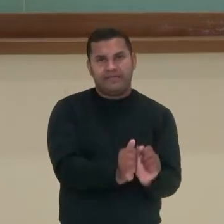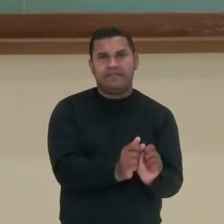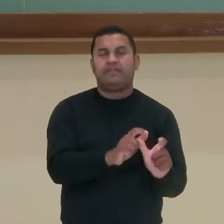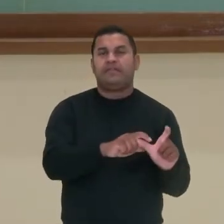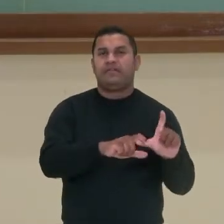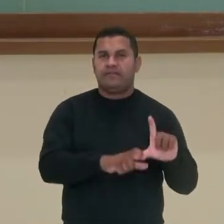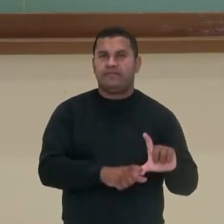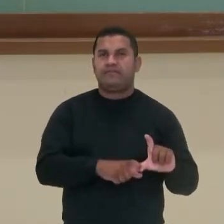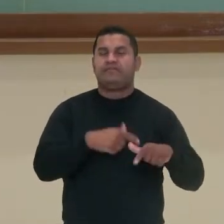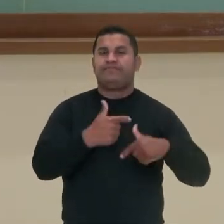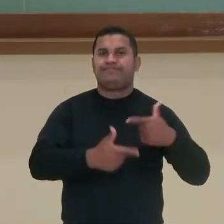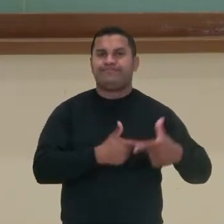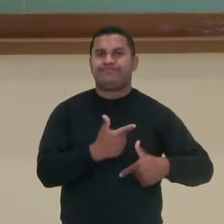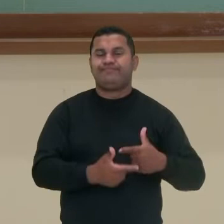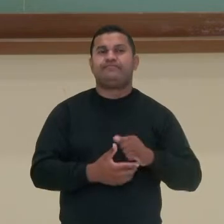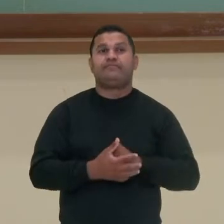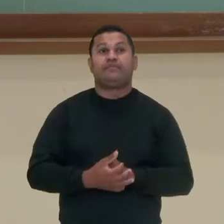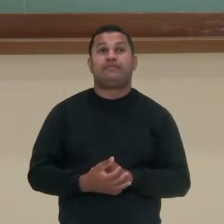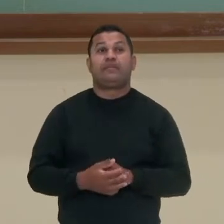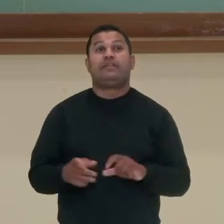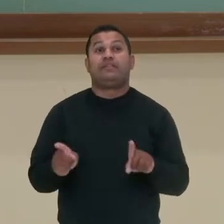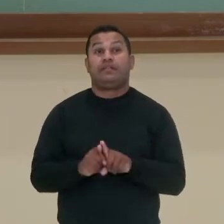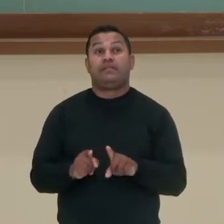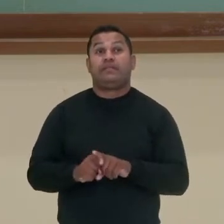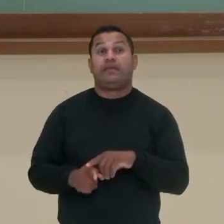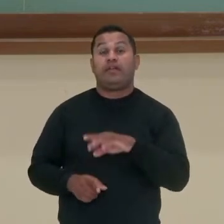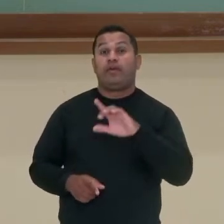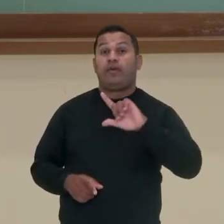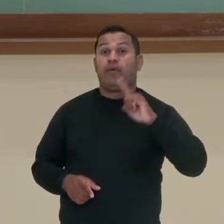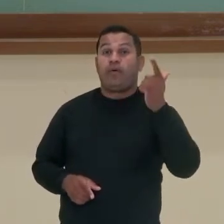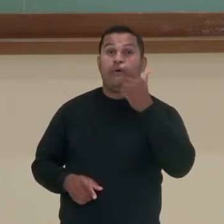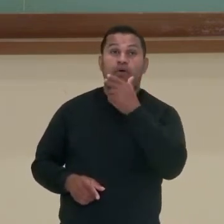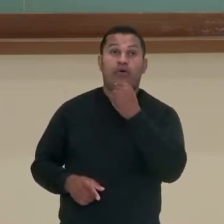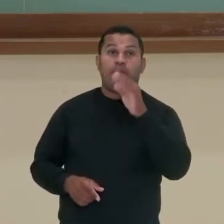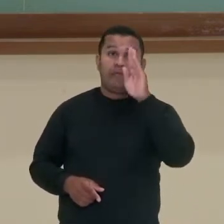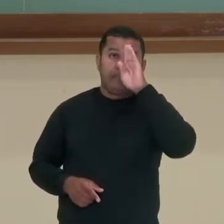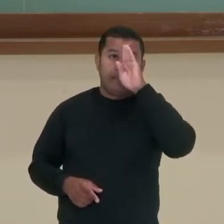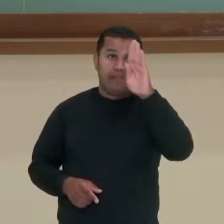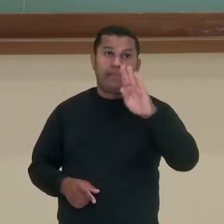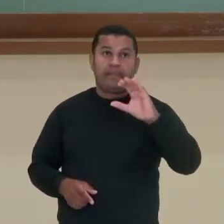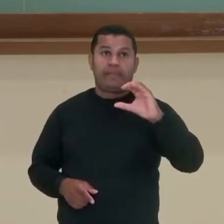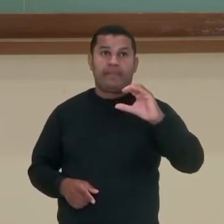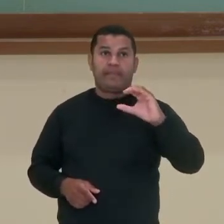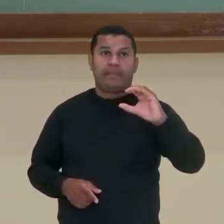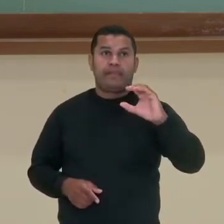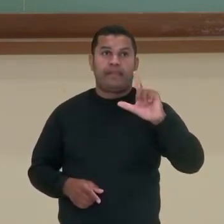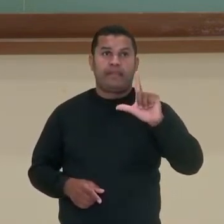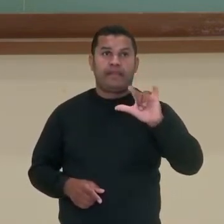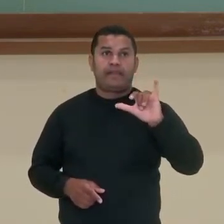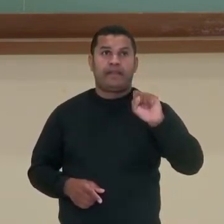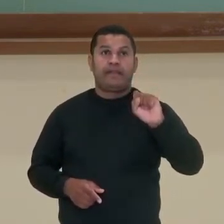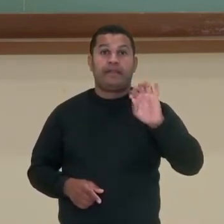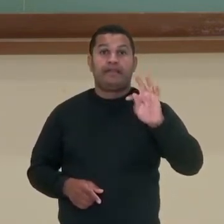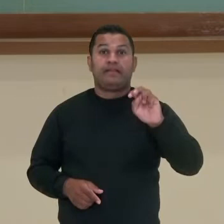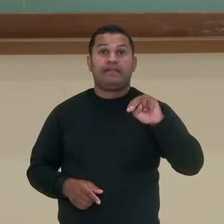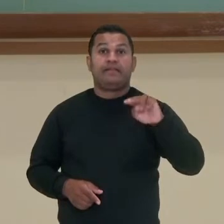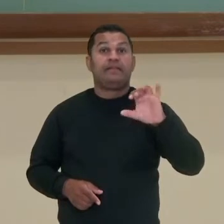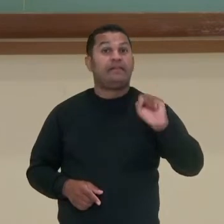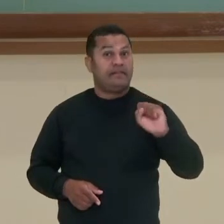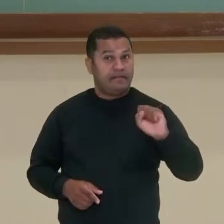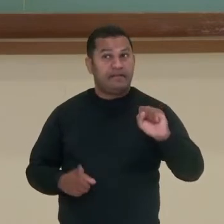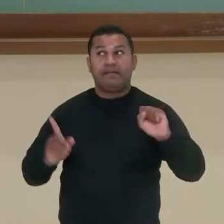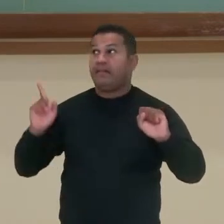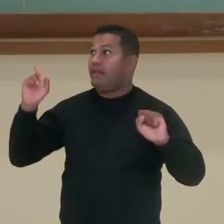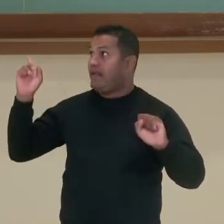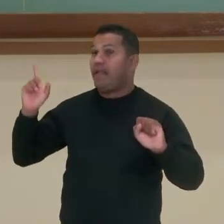Clístenes fez um monte de mudanças que fez a participação de todos os cidadãos na democracia ateniense. A